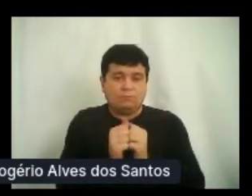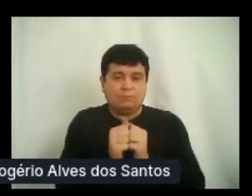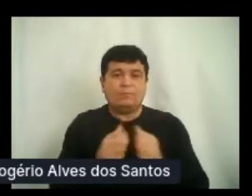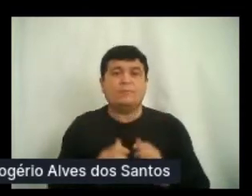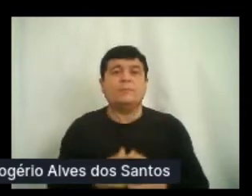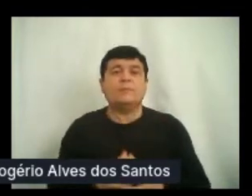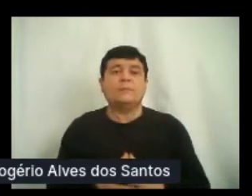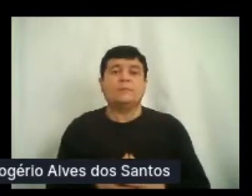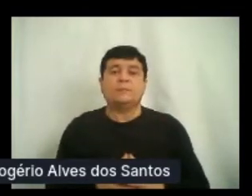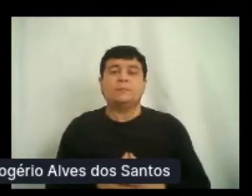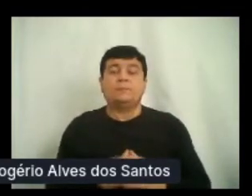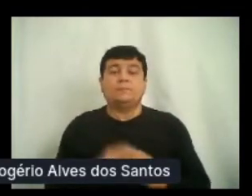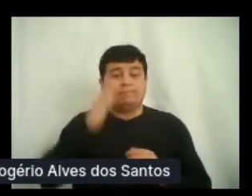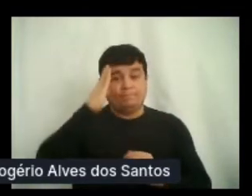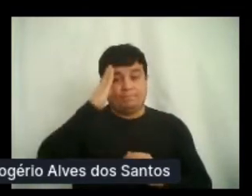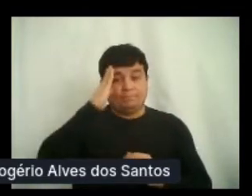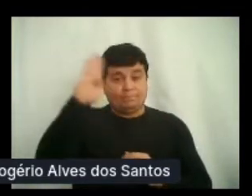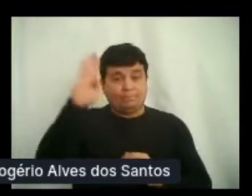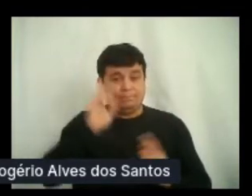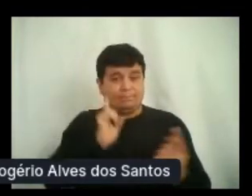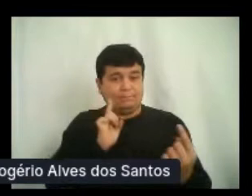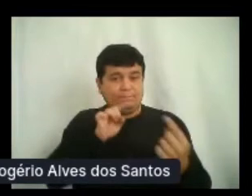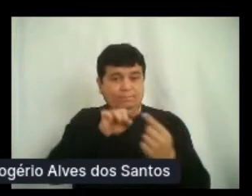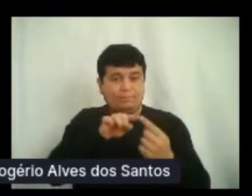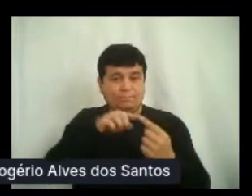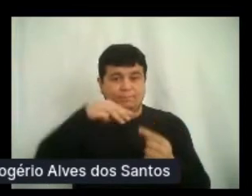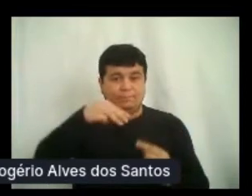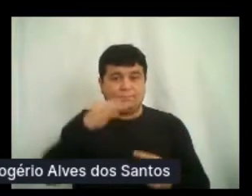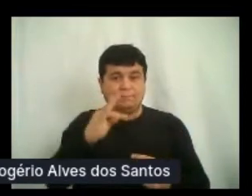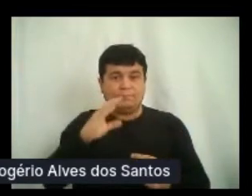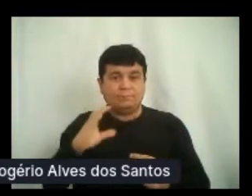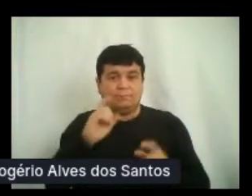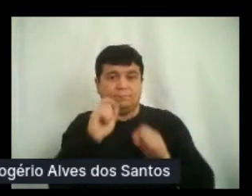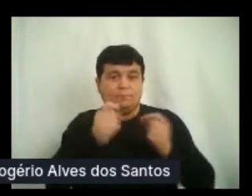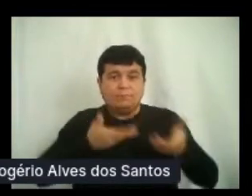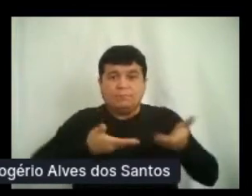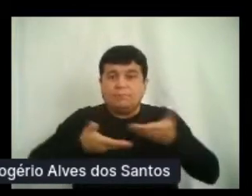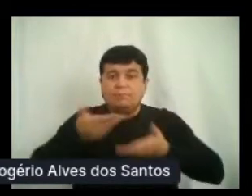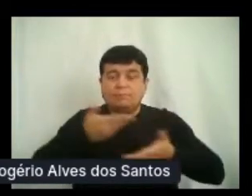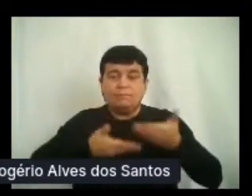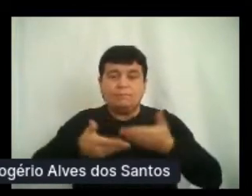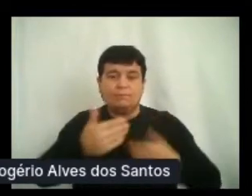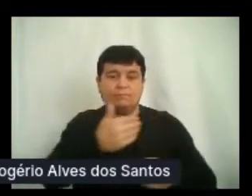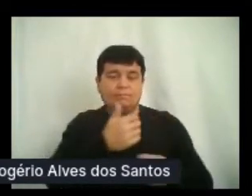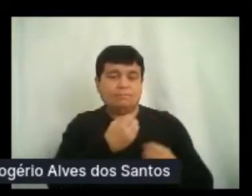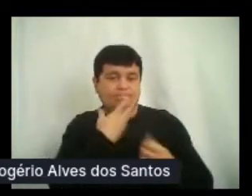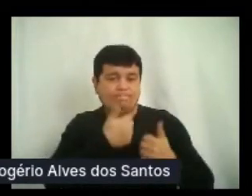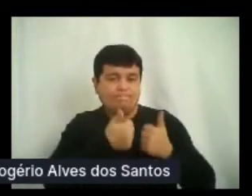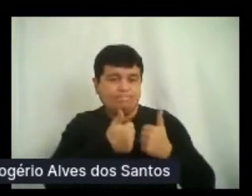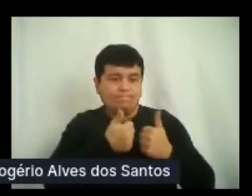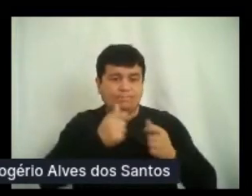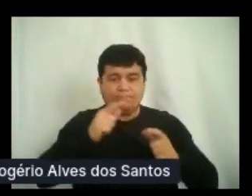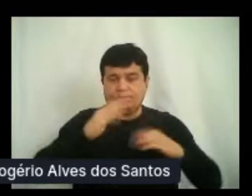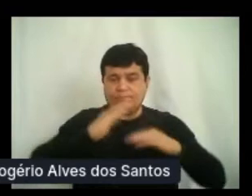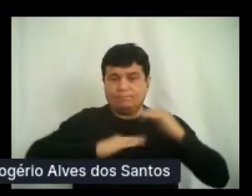O principal objetivo do MTC é promover a troca saudável de experiências entre os profissionais de teste e